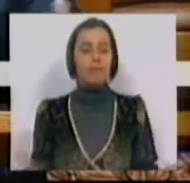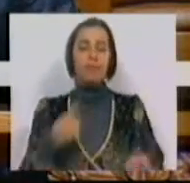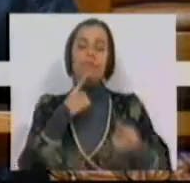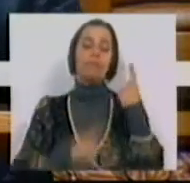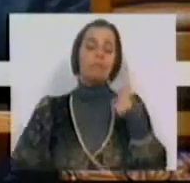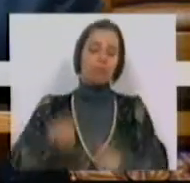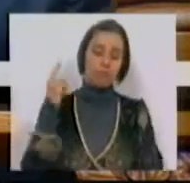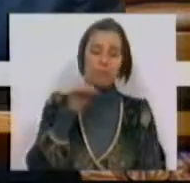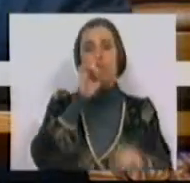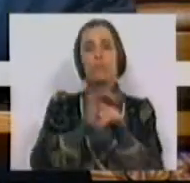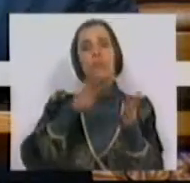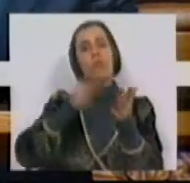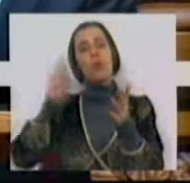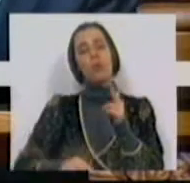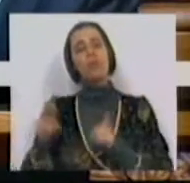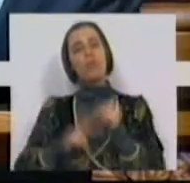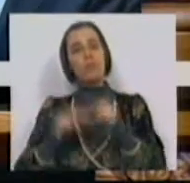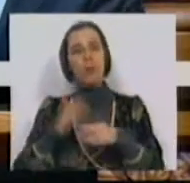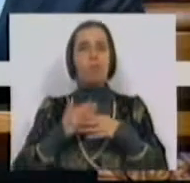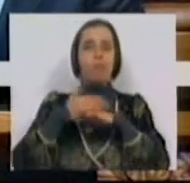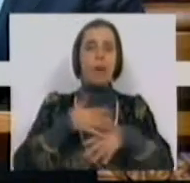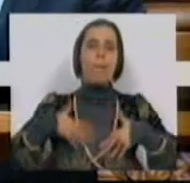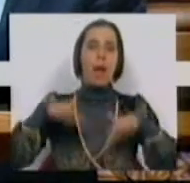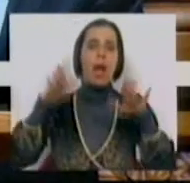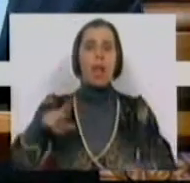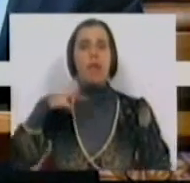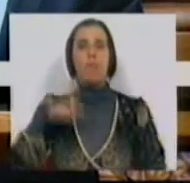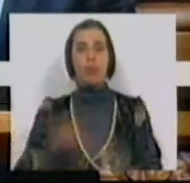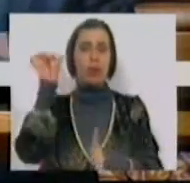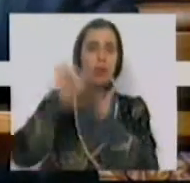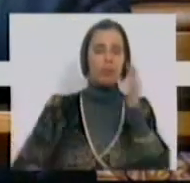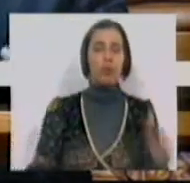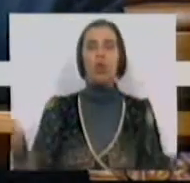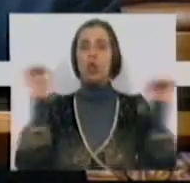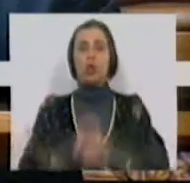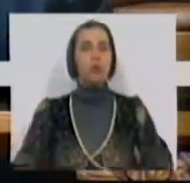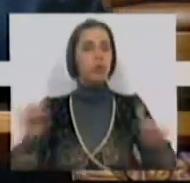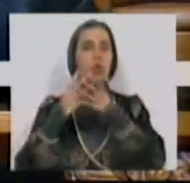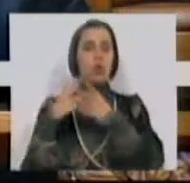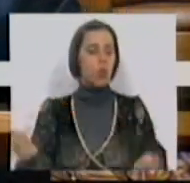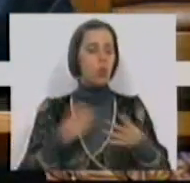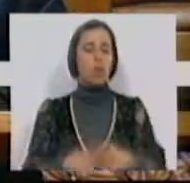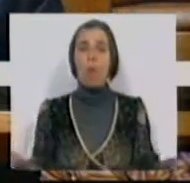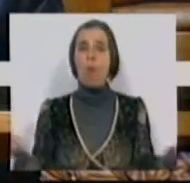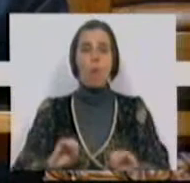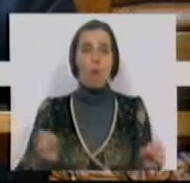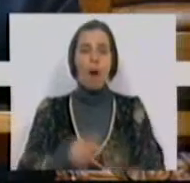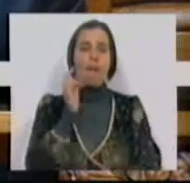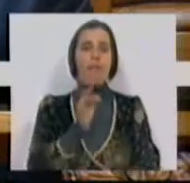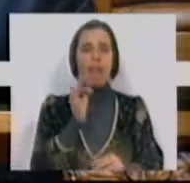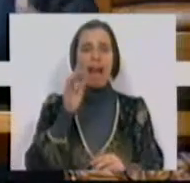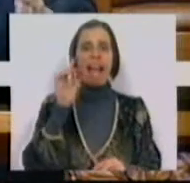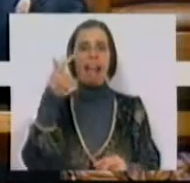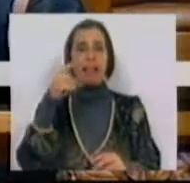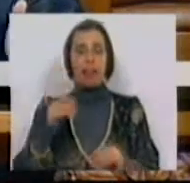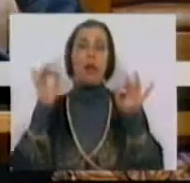Denunciou unilateralmente o contrato de construção dos navios para a Marinha Portuguesa. Não encontrou nenhuma solução para o problema do Férrea Atlântida.